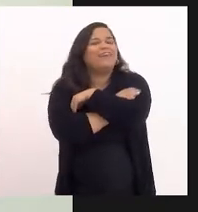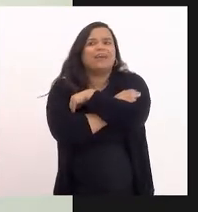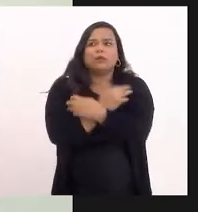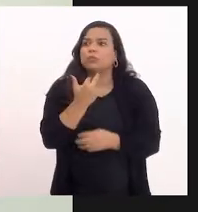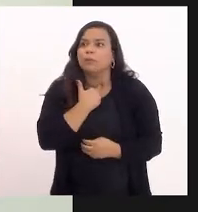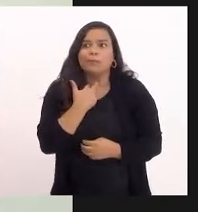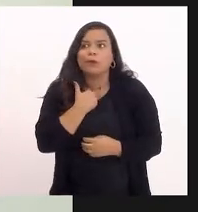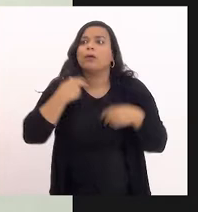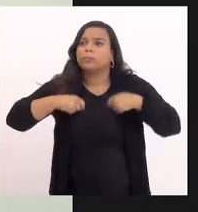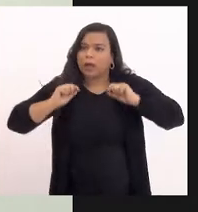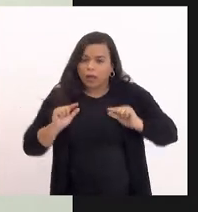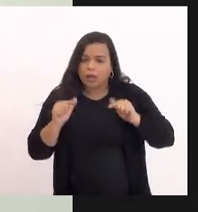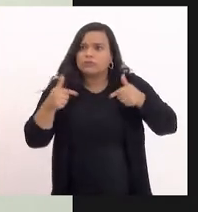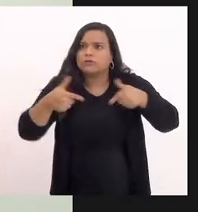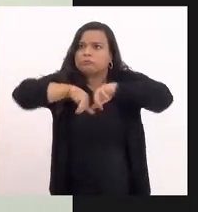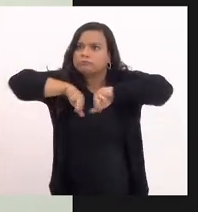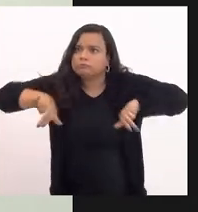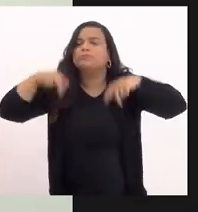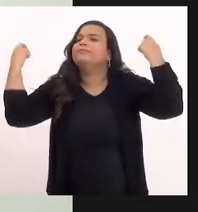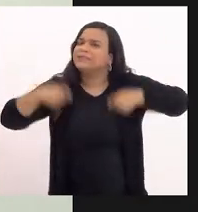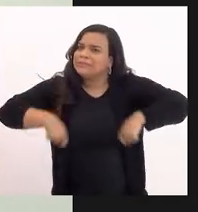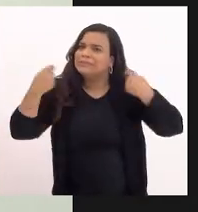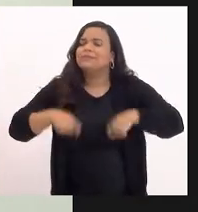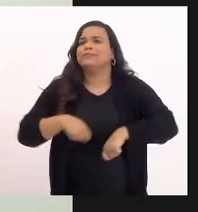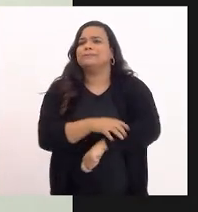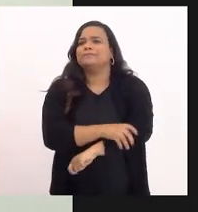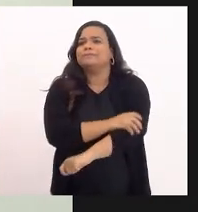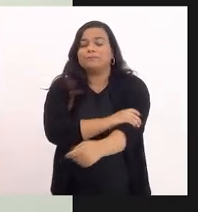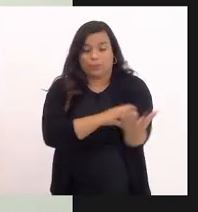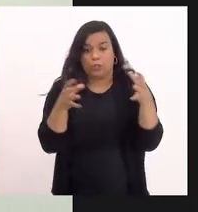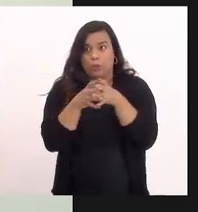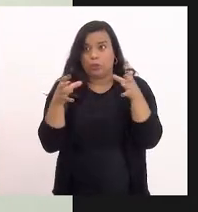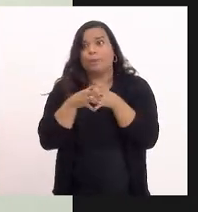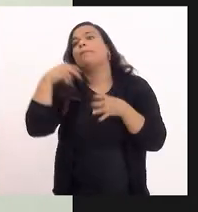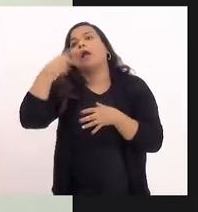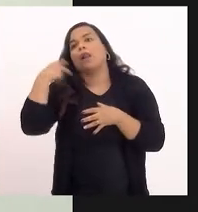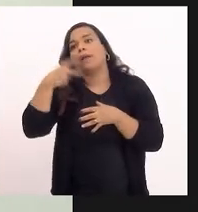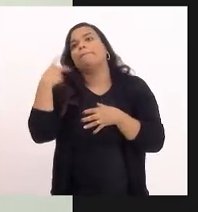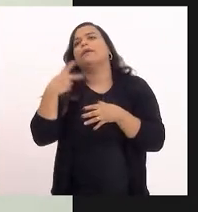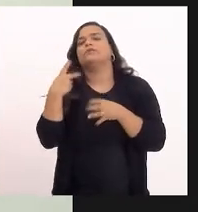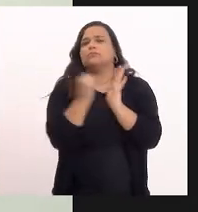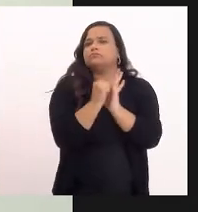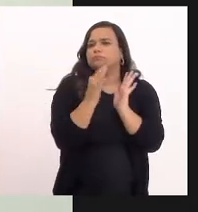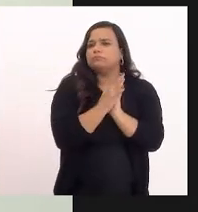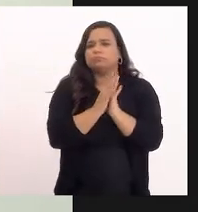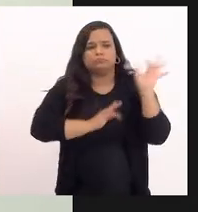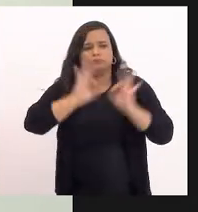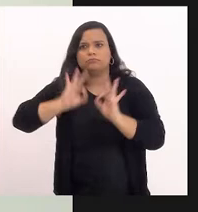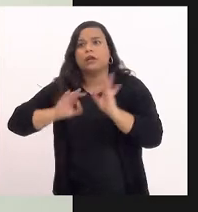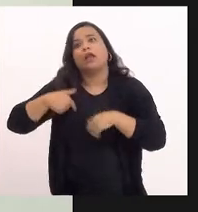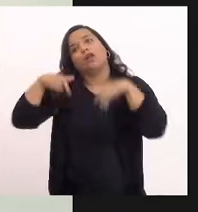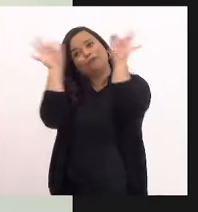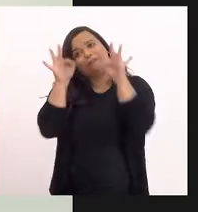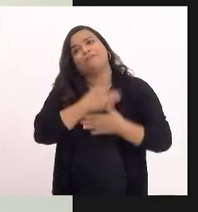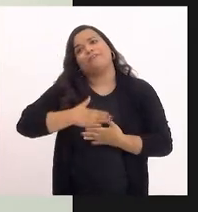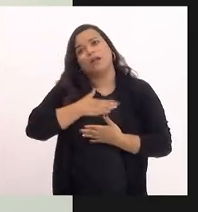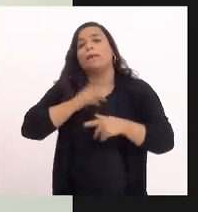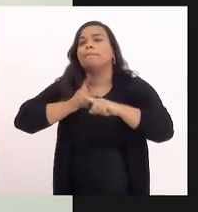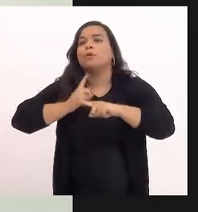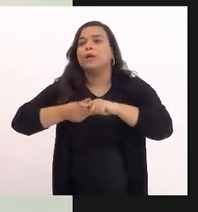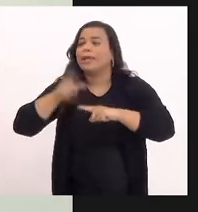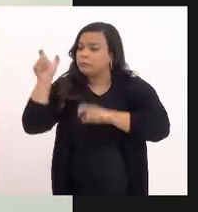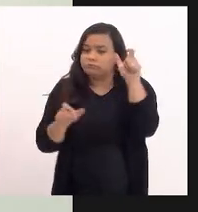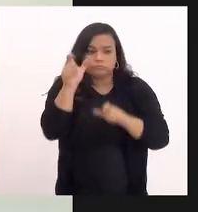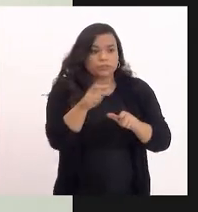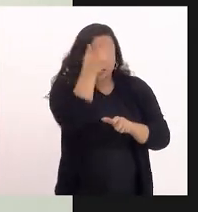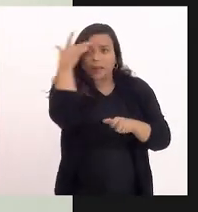as providências necessárias. É através dessa Comissão Parlamentar de Enquete. Estou muito feliz, porque nessa Comissão Parlamentar de Enquete estão pessoas